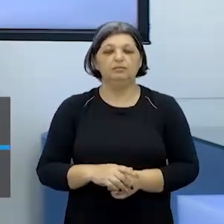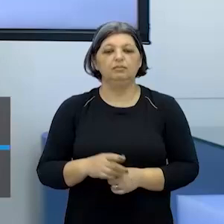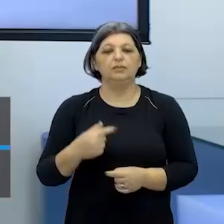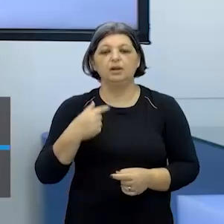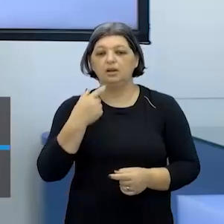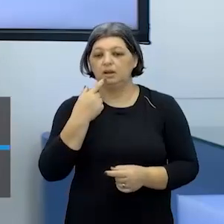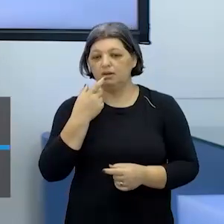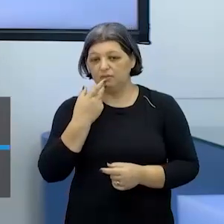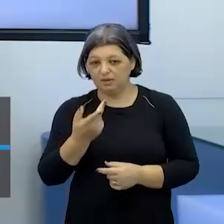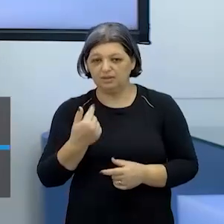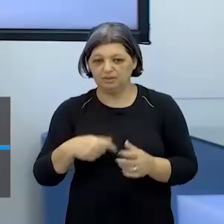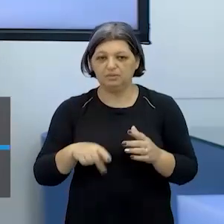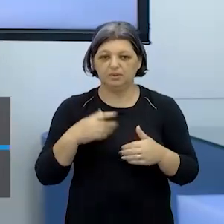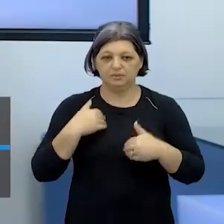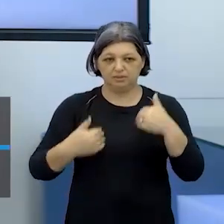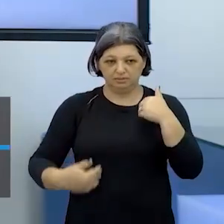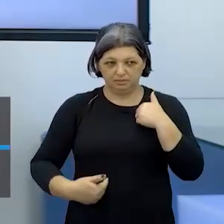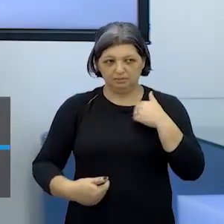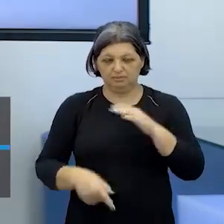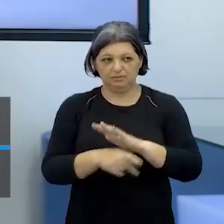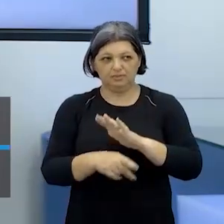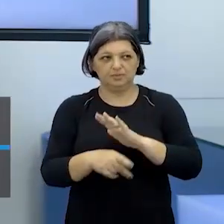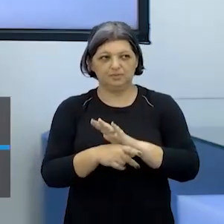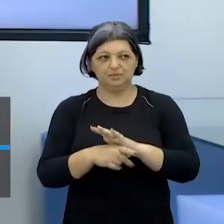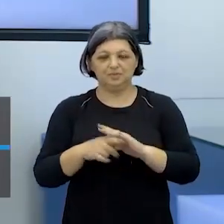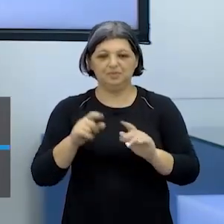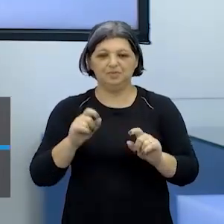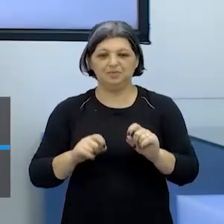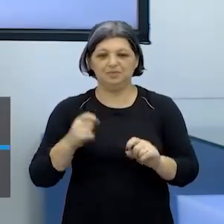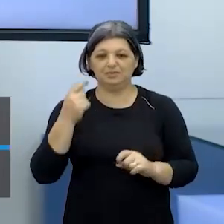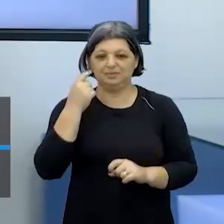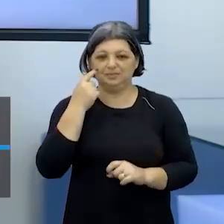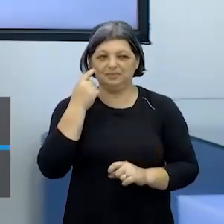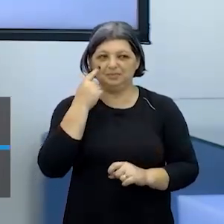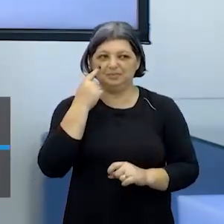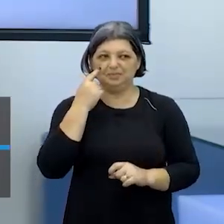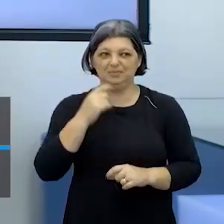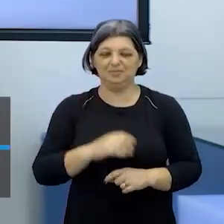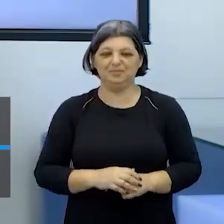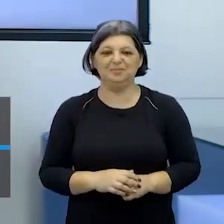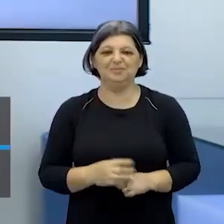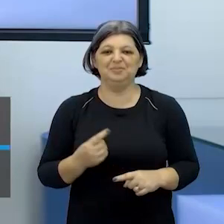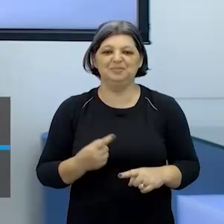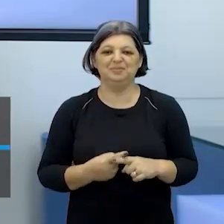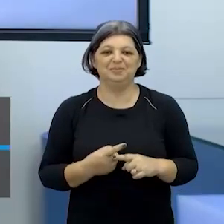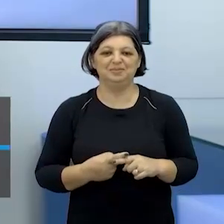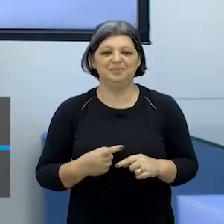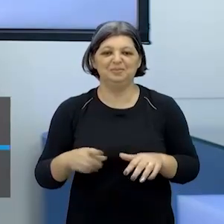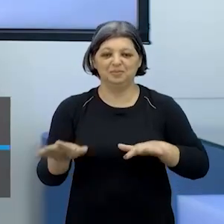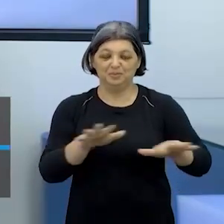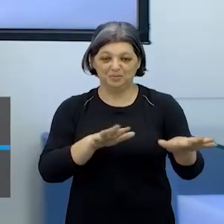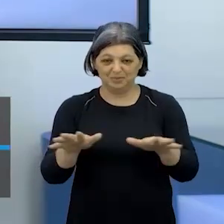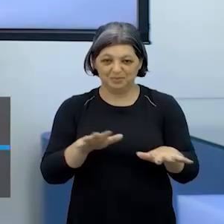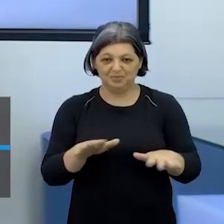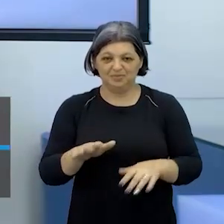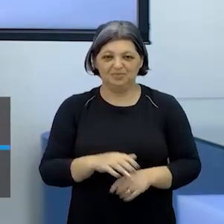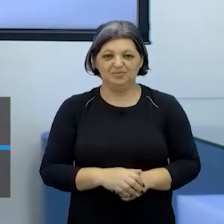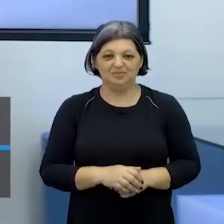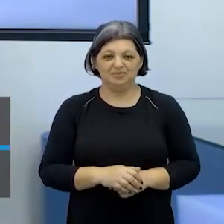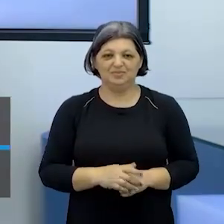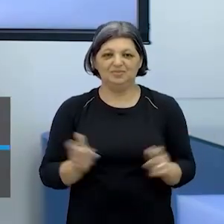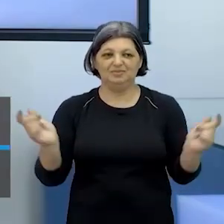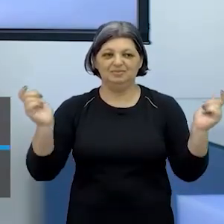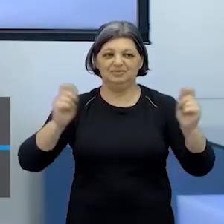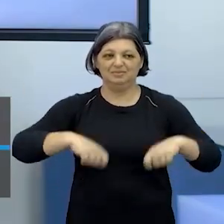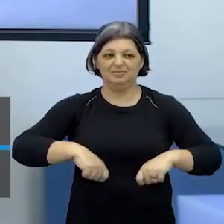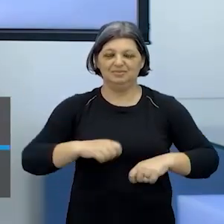aqui isso dá uma potencialidade e você pegar um texto e transformar isso em gestos em movimentos é plenamente possível